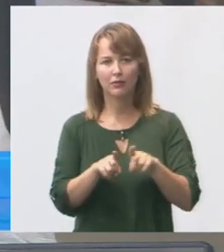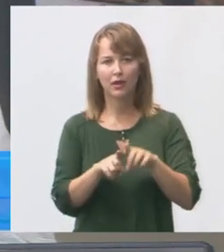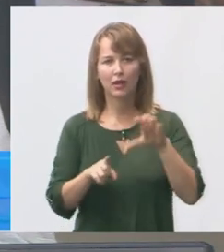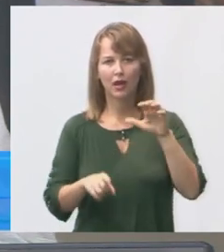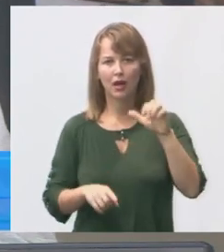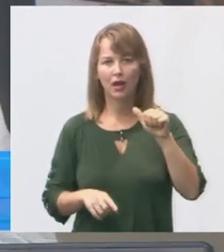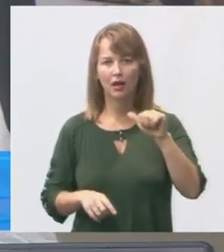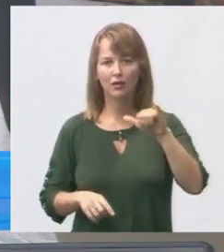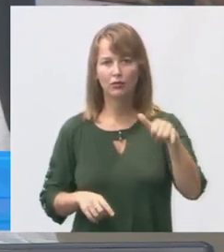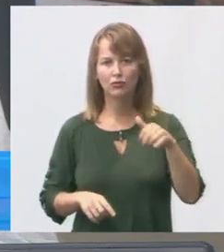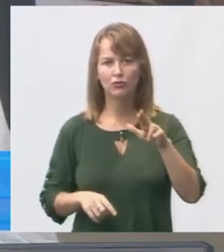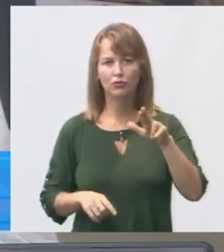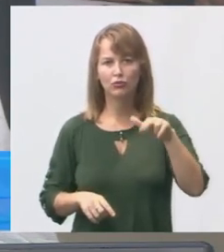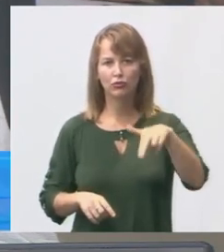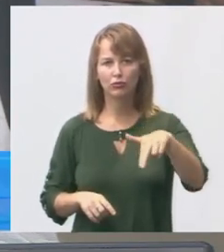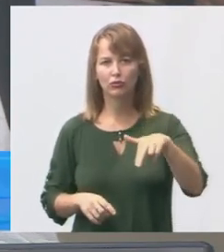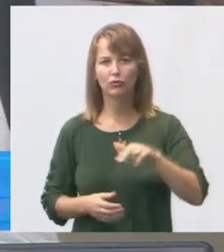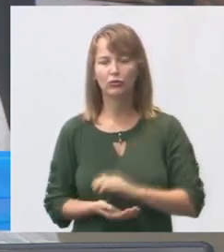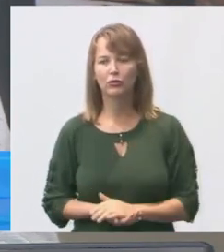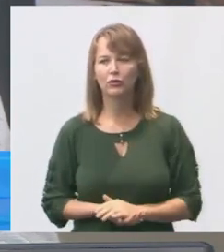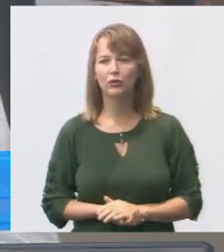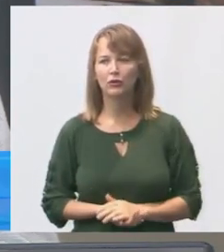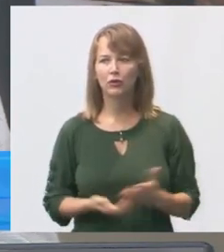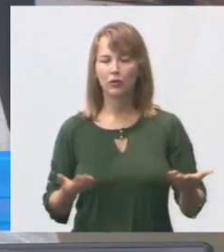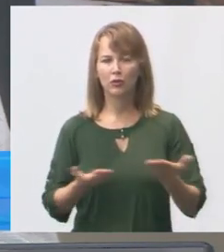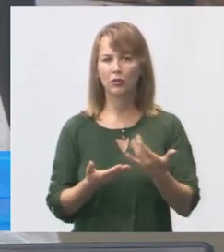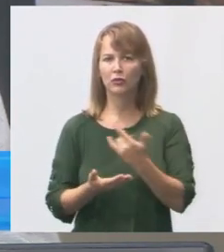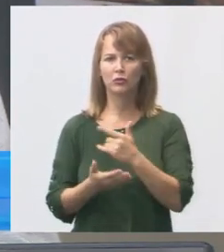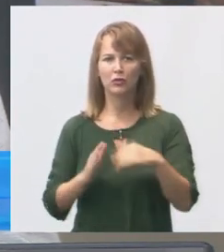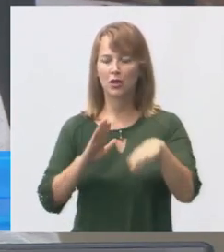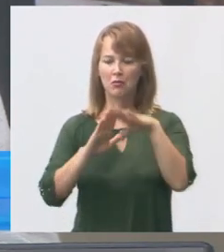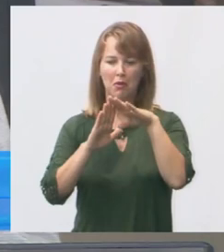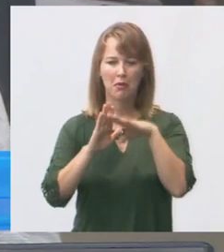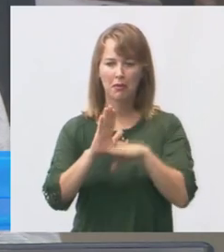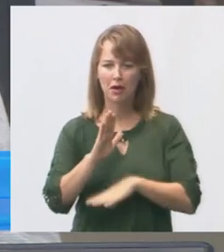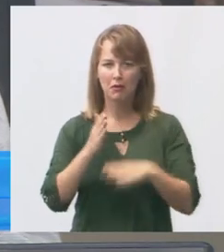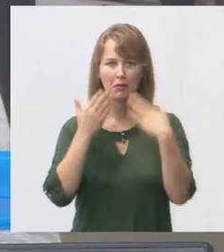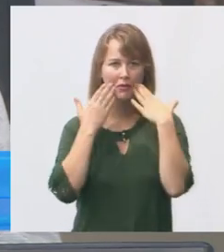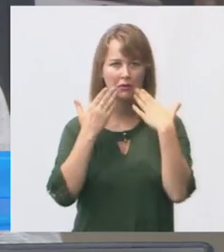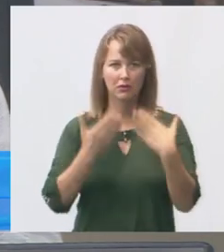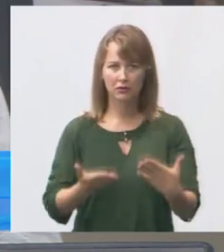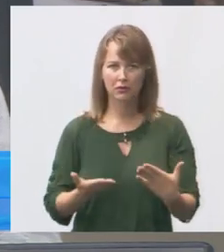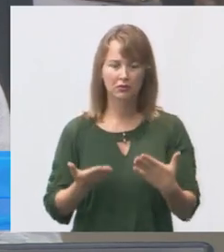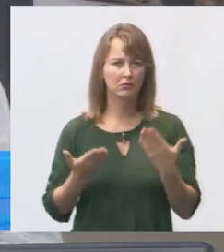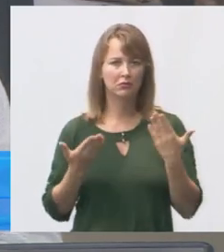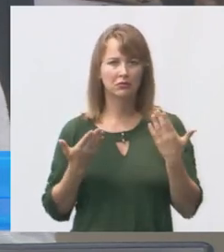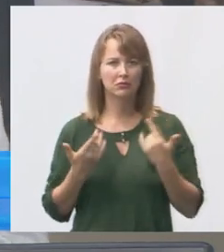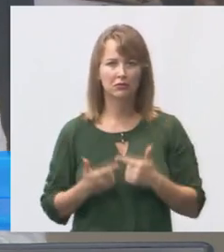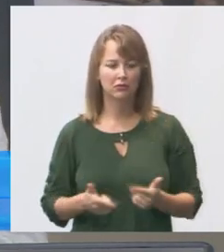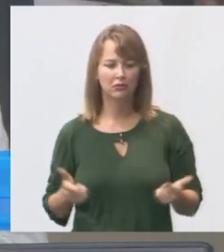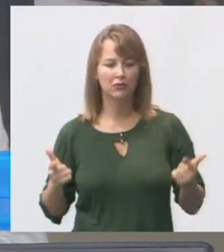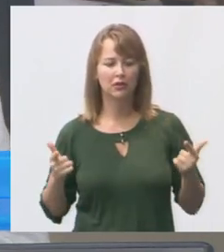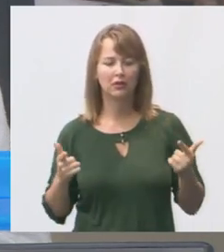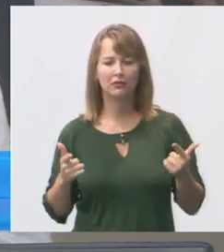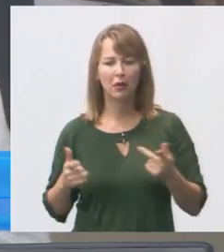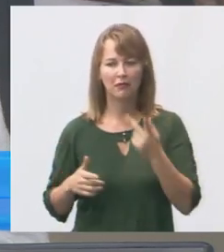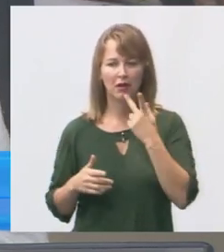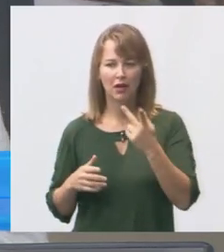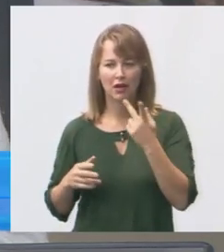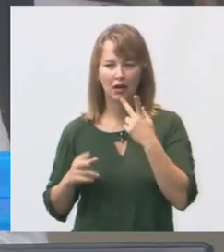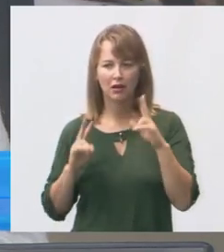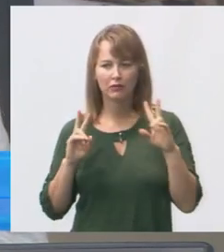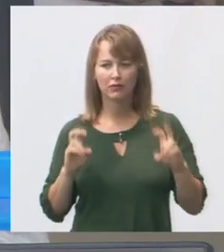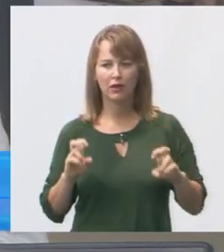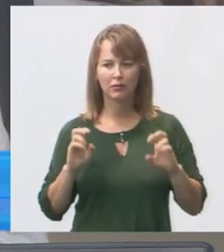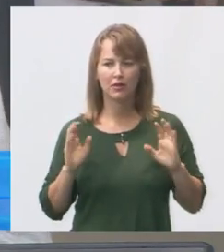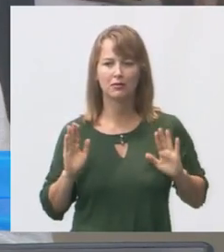Nós temos, hoje não temos nenhum ponto de pauta com a apresentação, então não temos ninguém para falar sobre algum tema